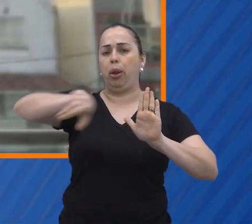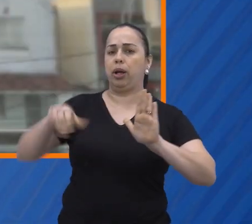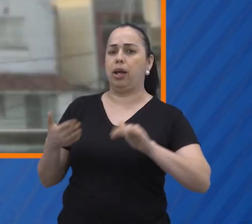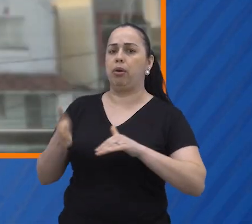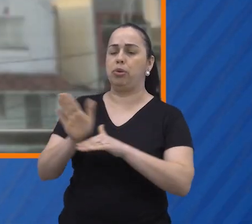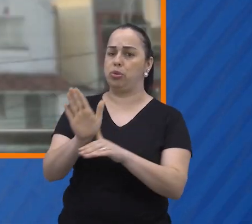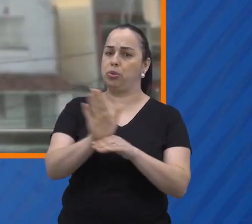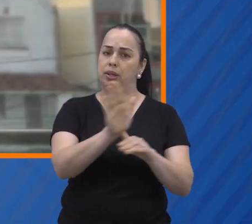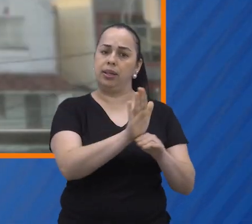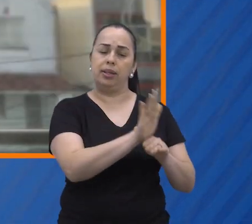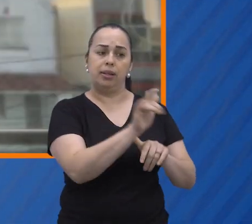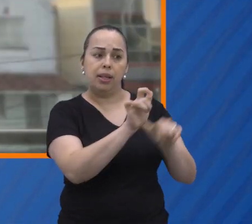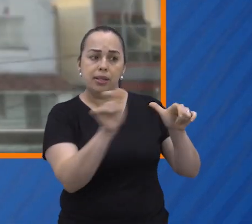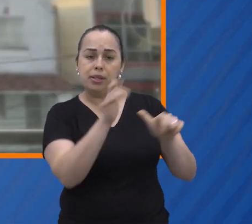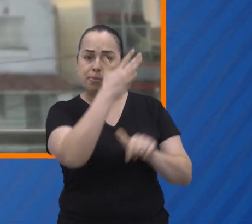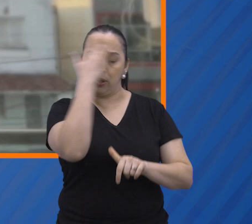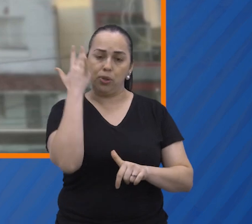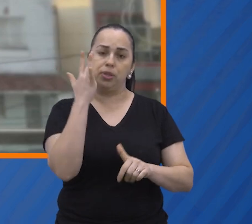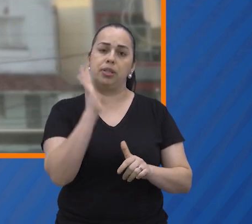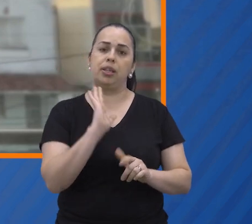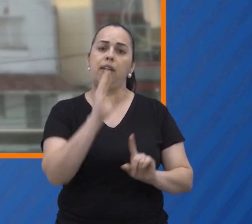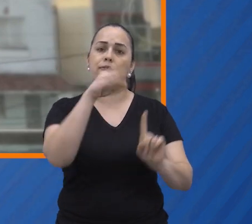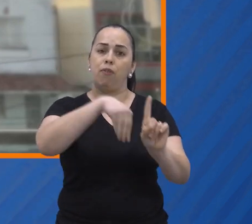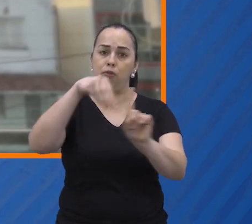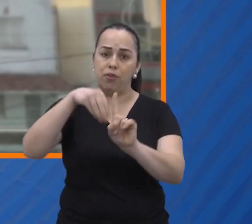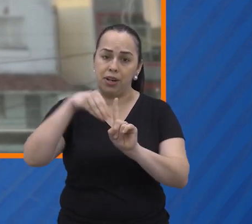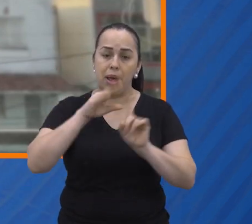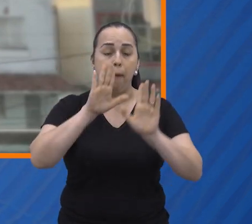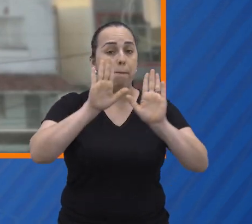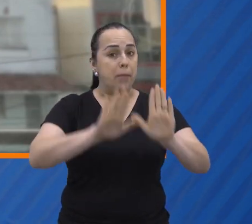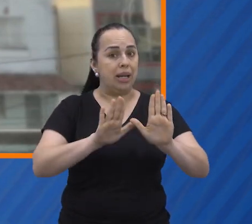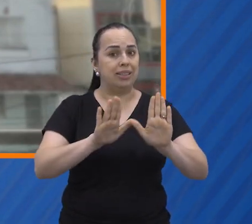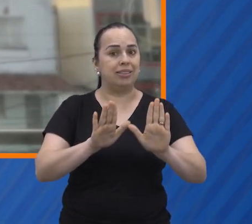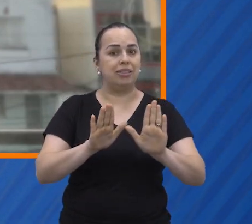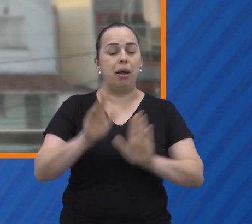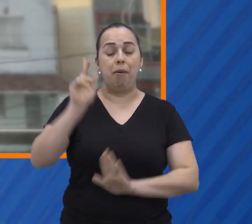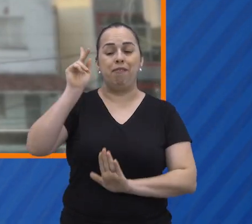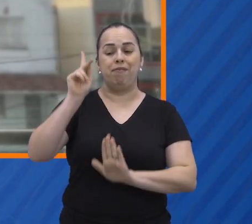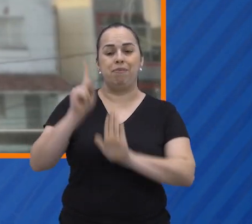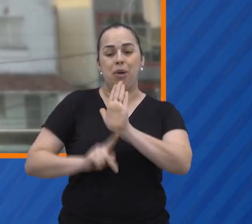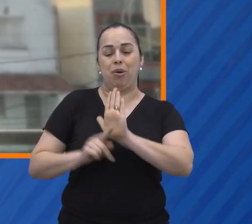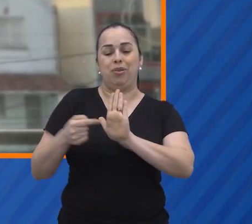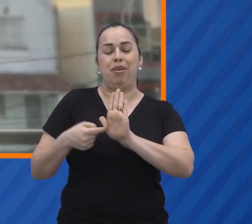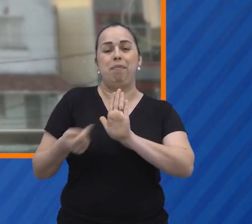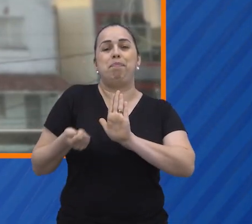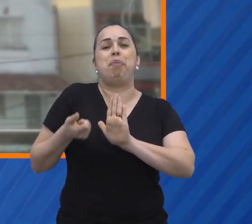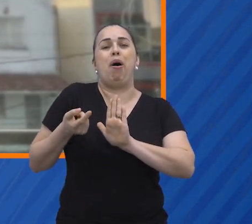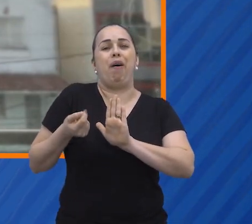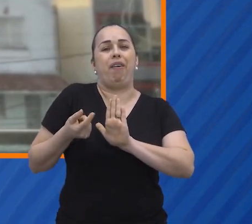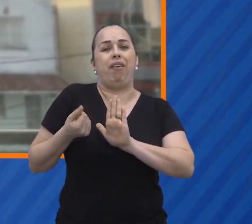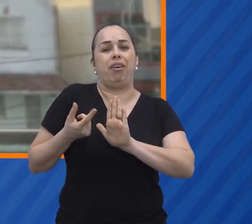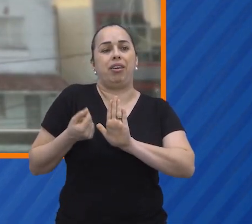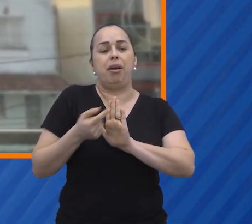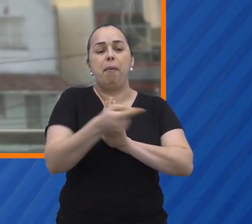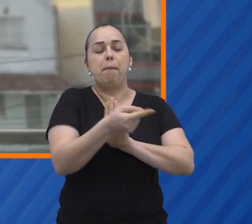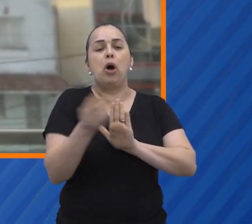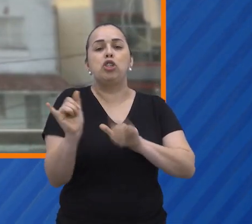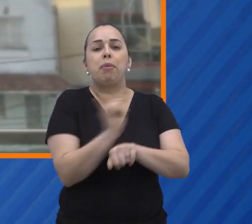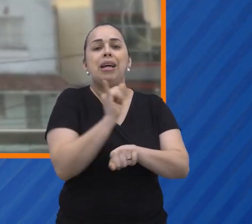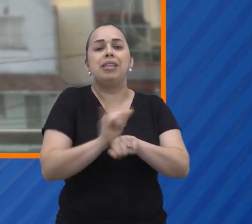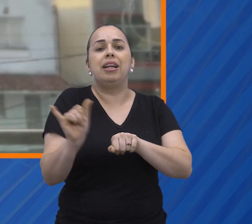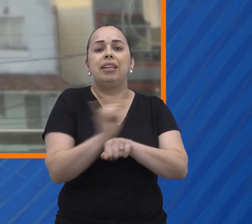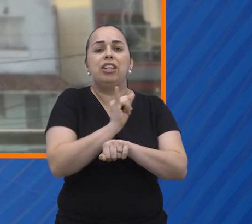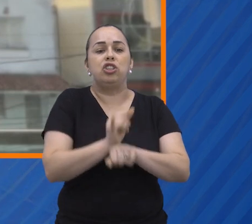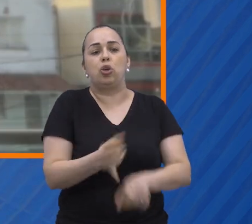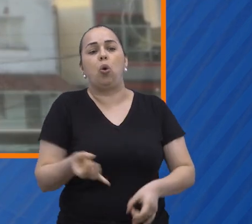auxiliam e cuidam das pessoas que estão em vulnerabilidade social, mas poucos programas que mostram uma porta de